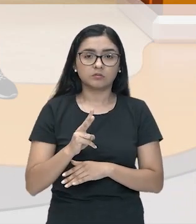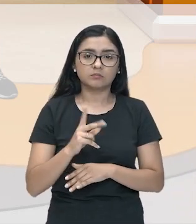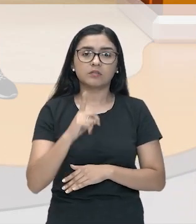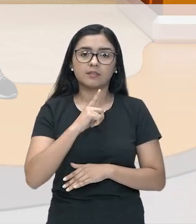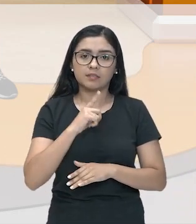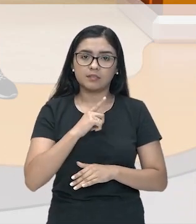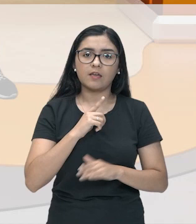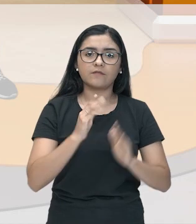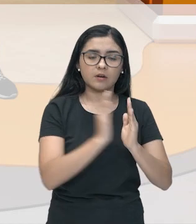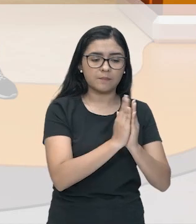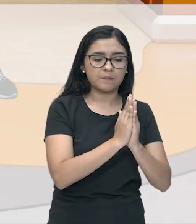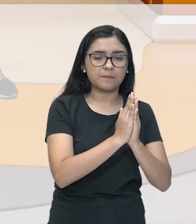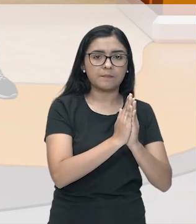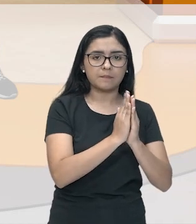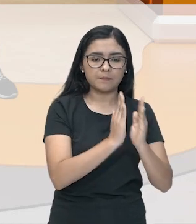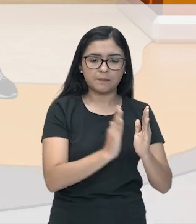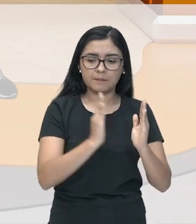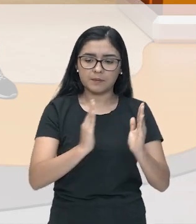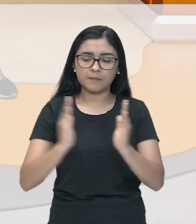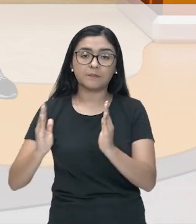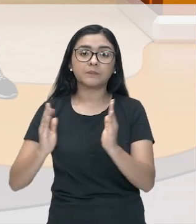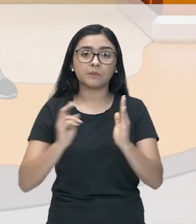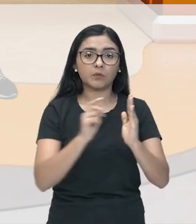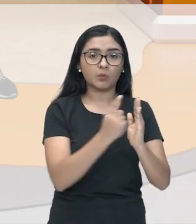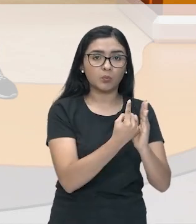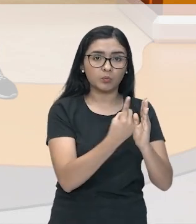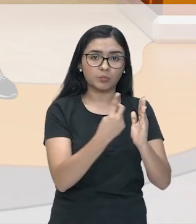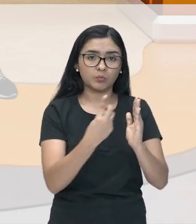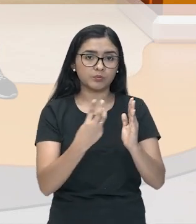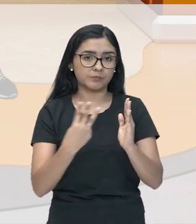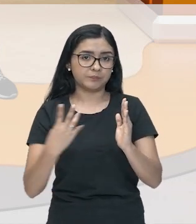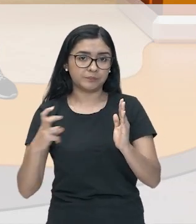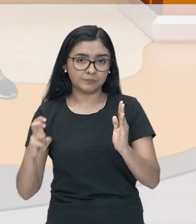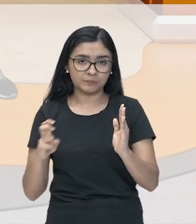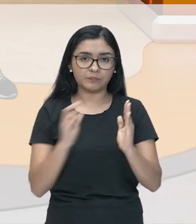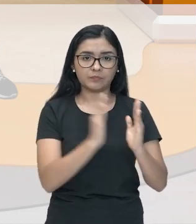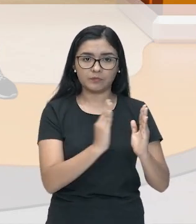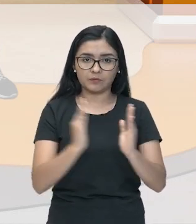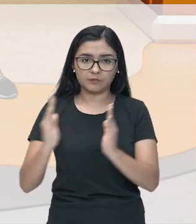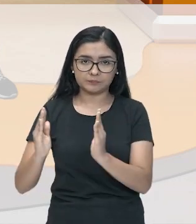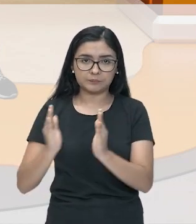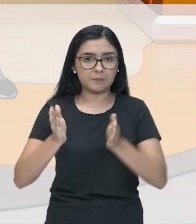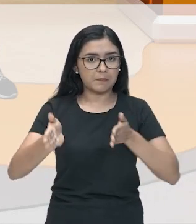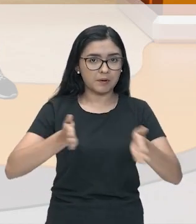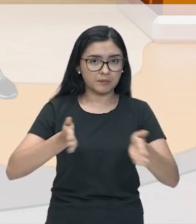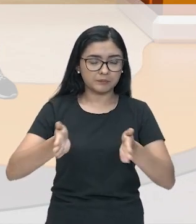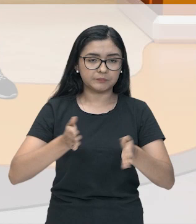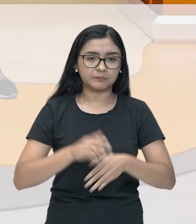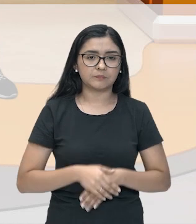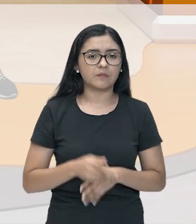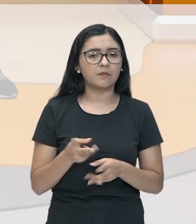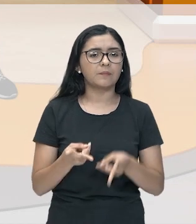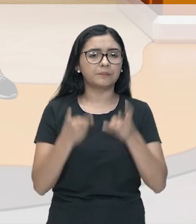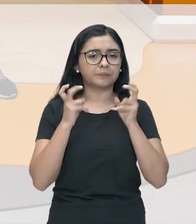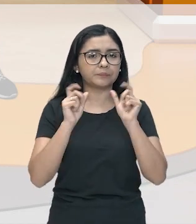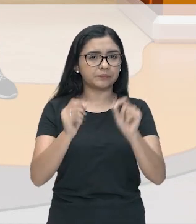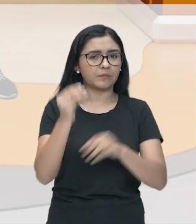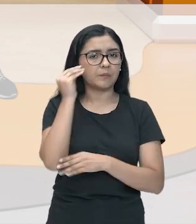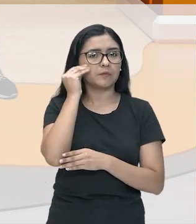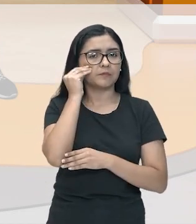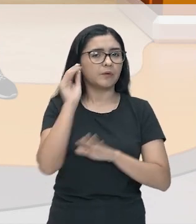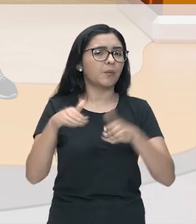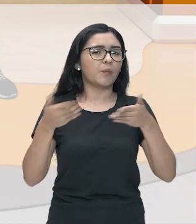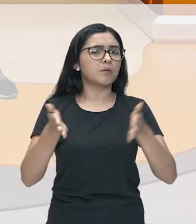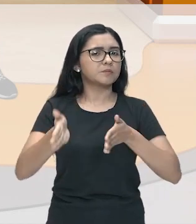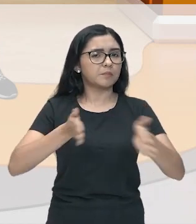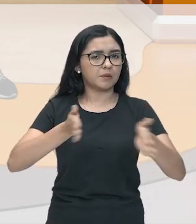história da humanidade em cinco grandes períodos. Olha só. Vamos dar uma olhada nesses cinco grandes períodos